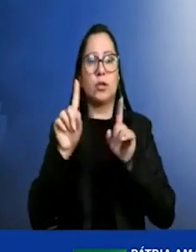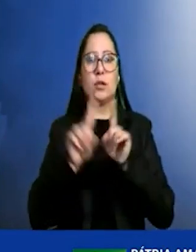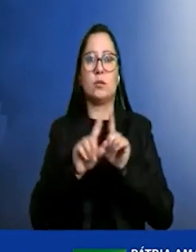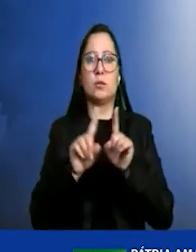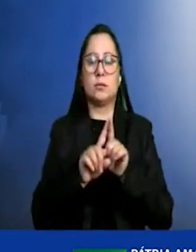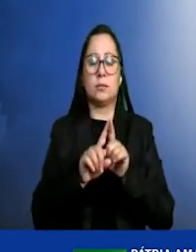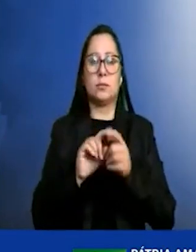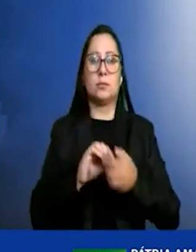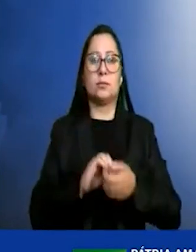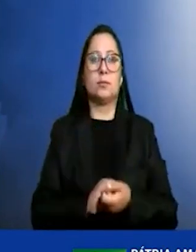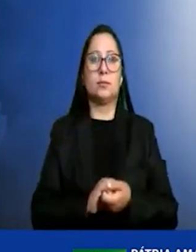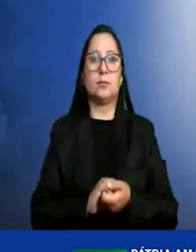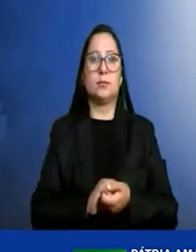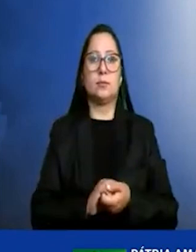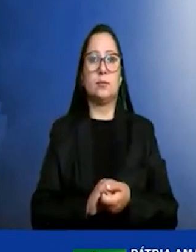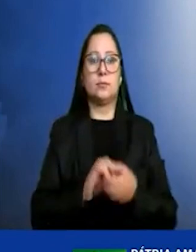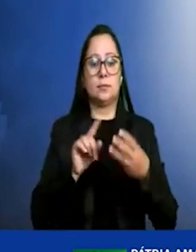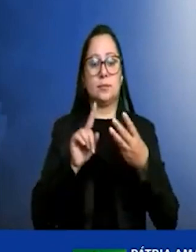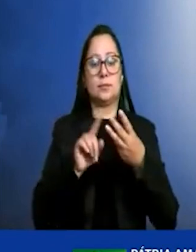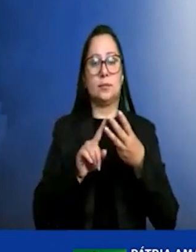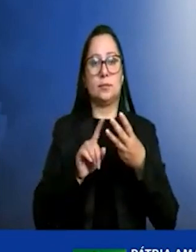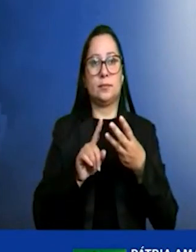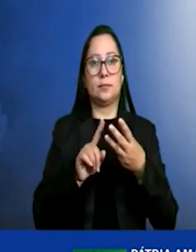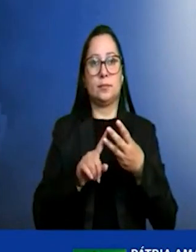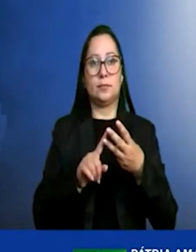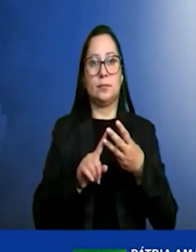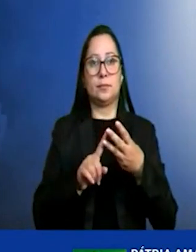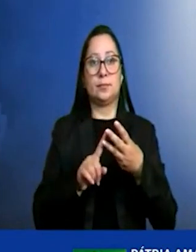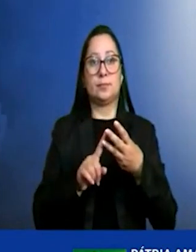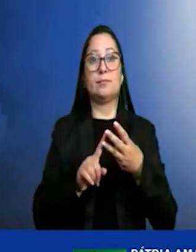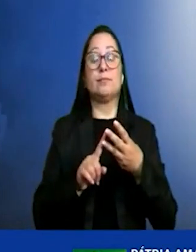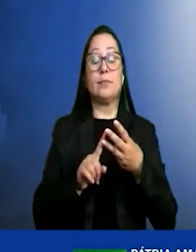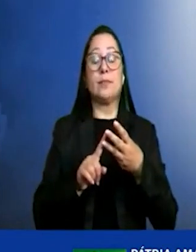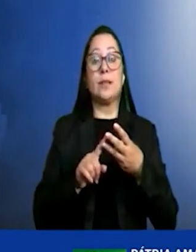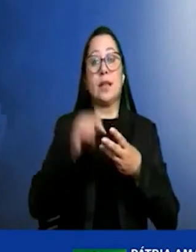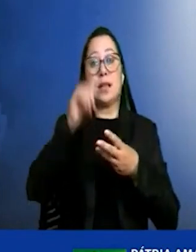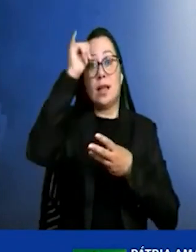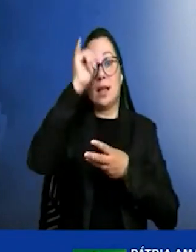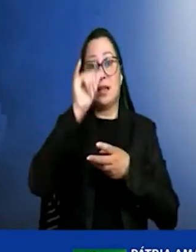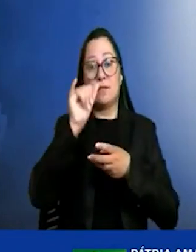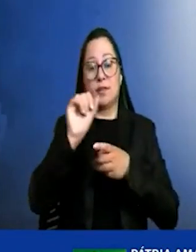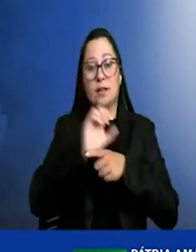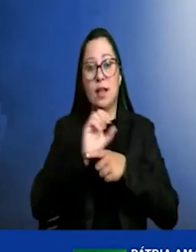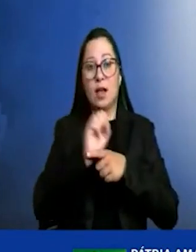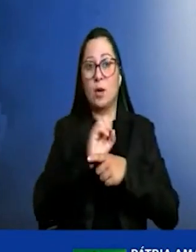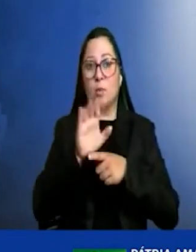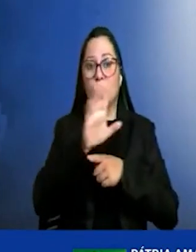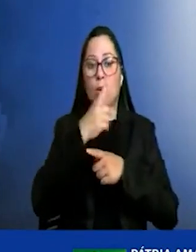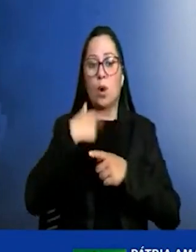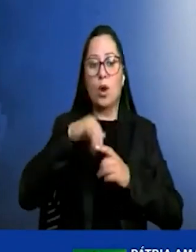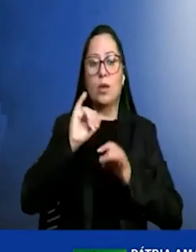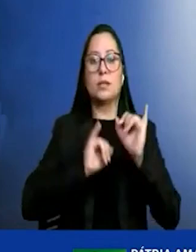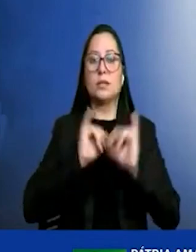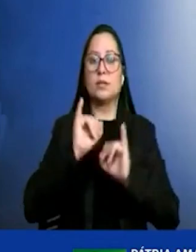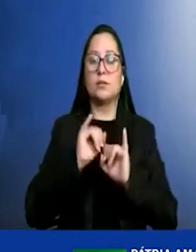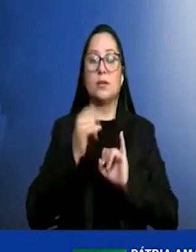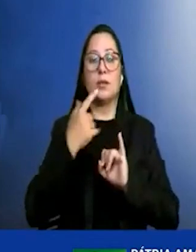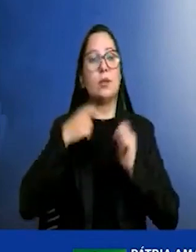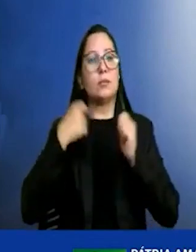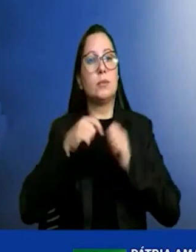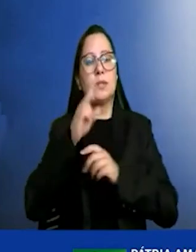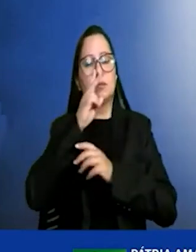e terceiro descarbonizar as nossas indústrias então a gente precisa fortemente